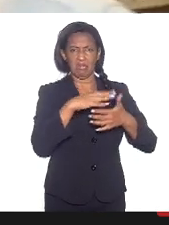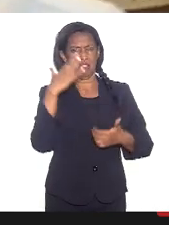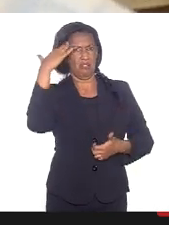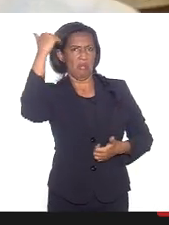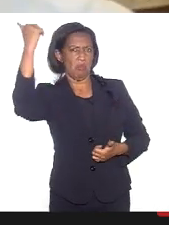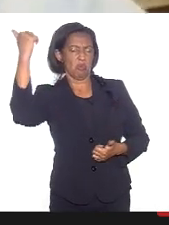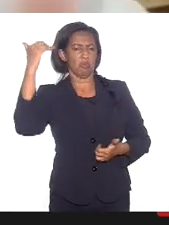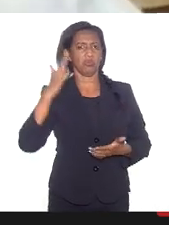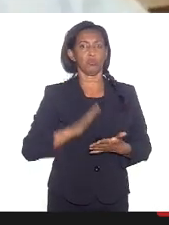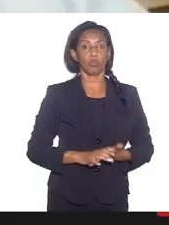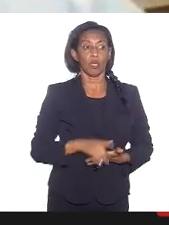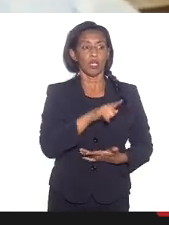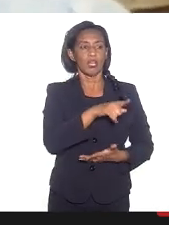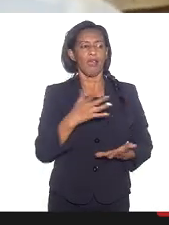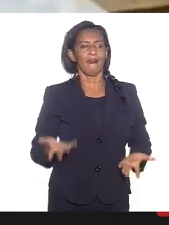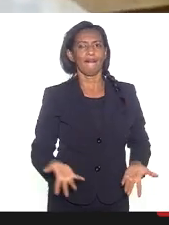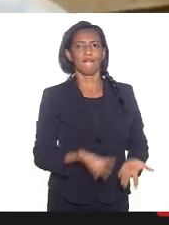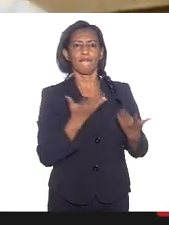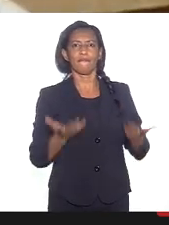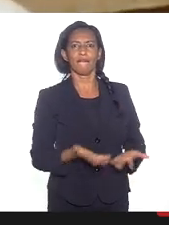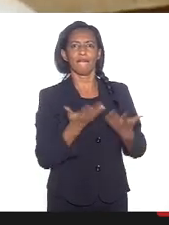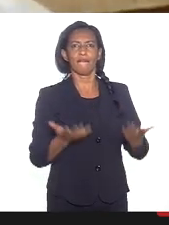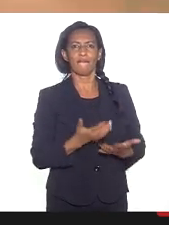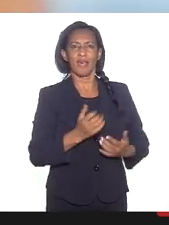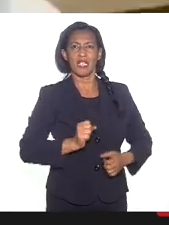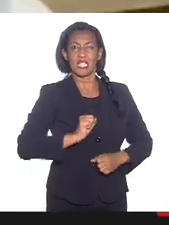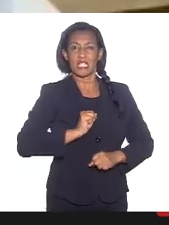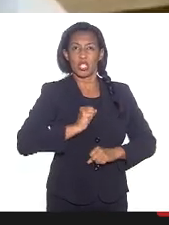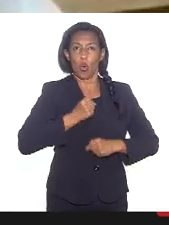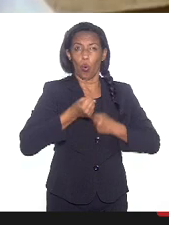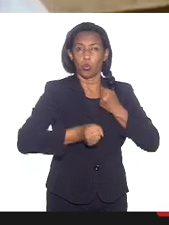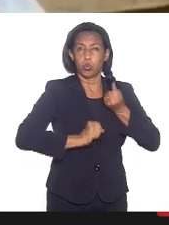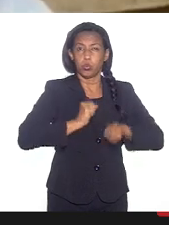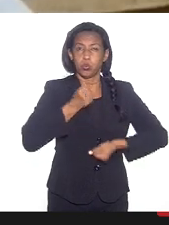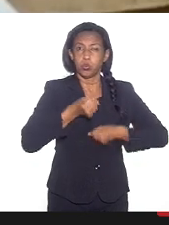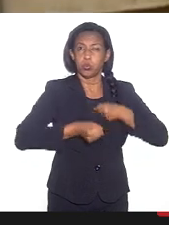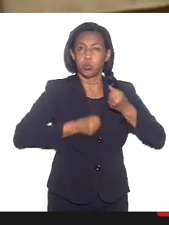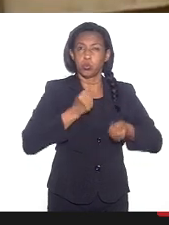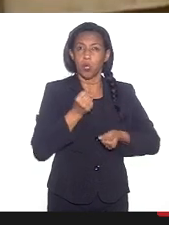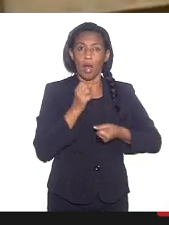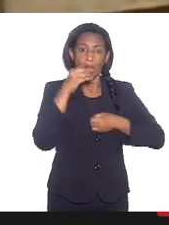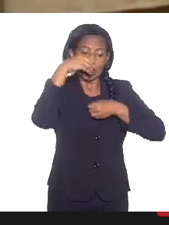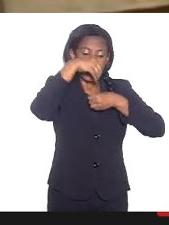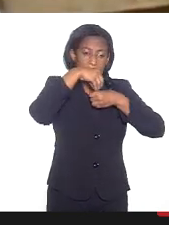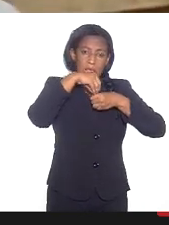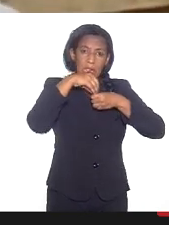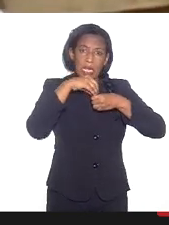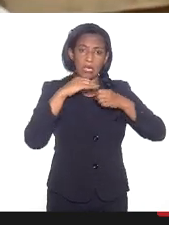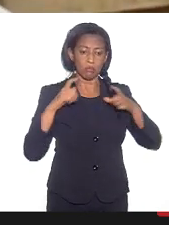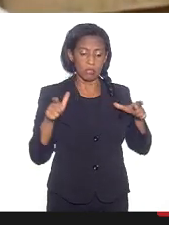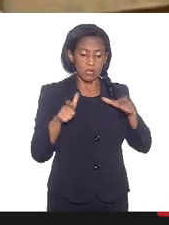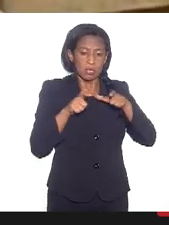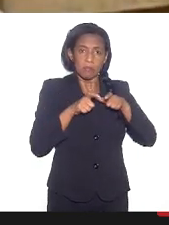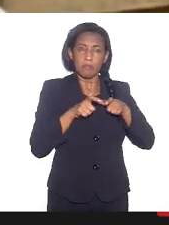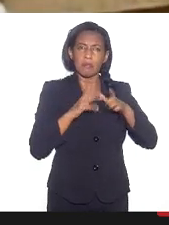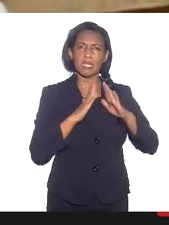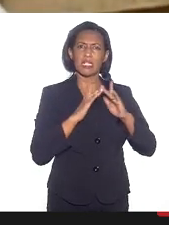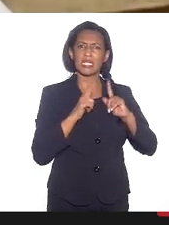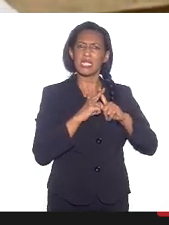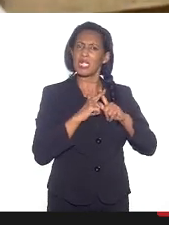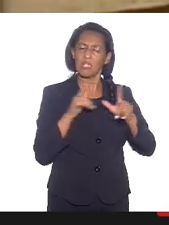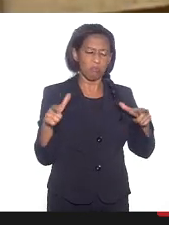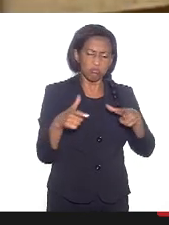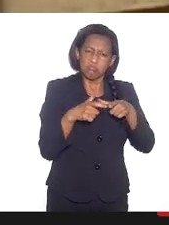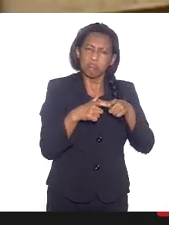religiosos que estimulam esse ódio dentro dos seus pequenos tempos. Não pode ser grande, não, pode ser